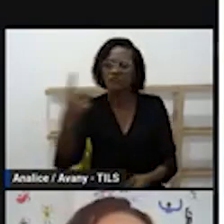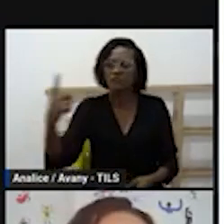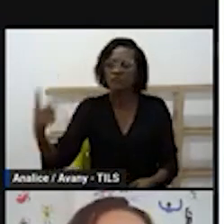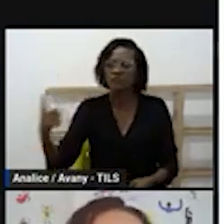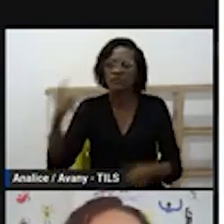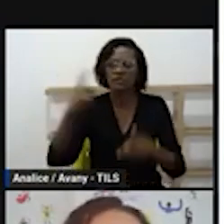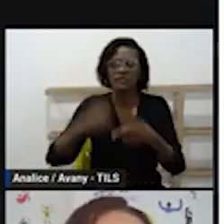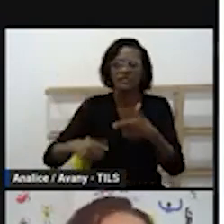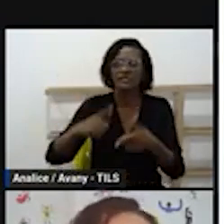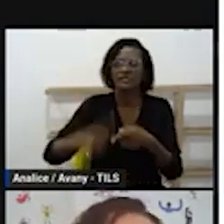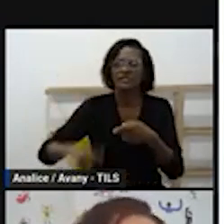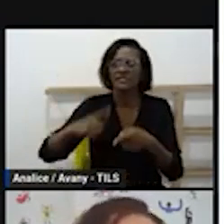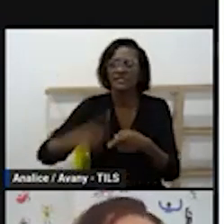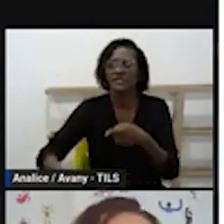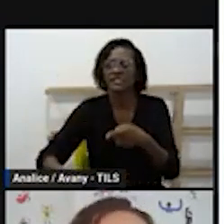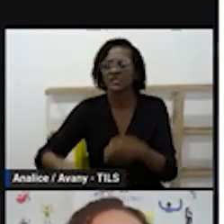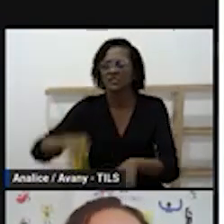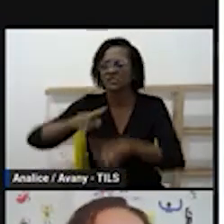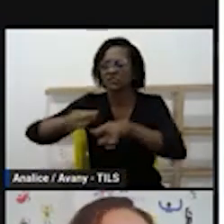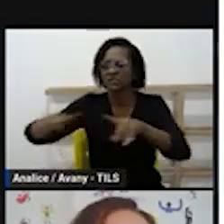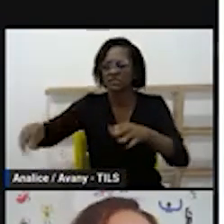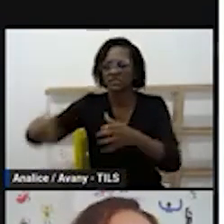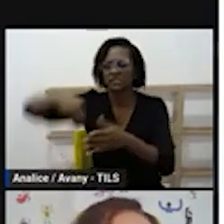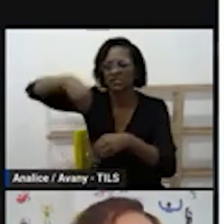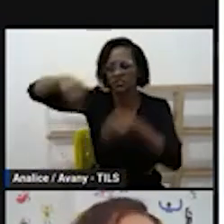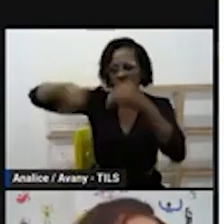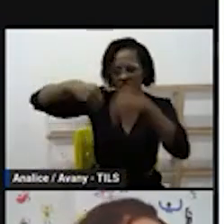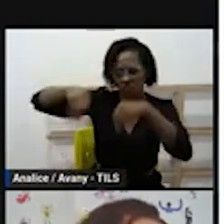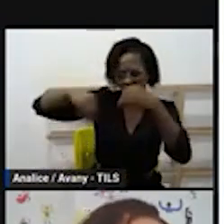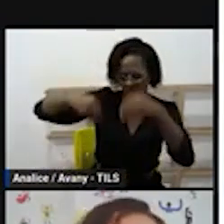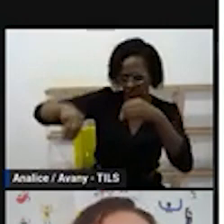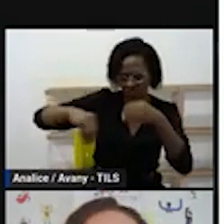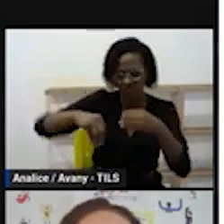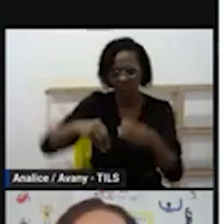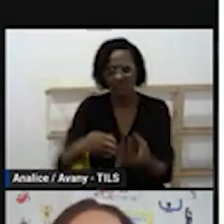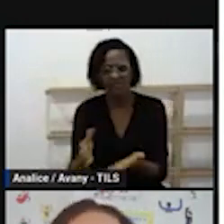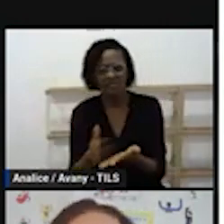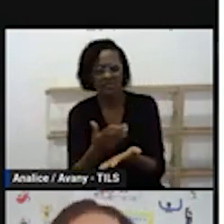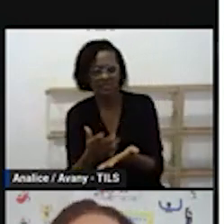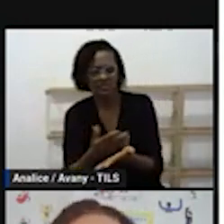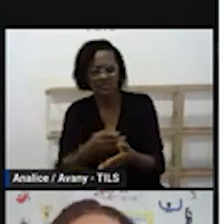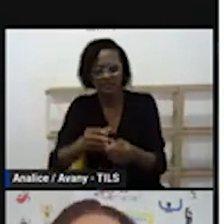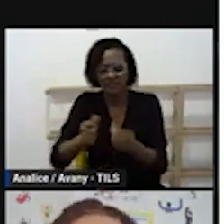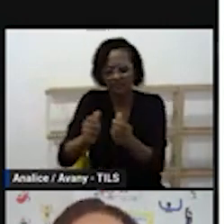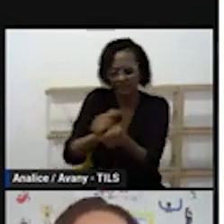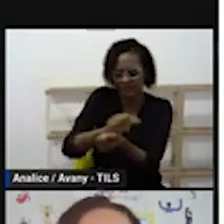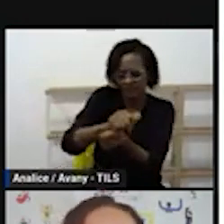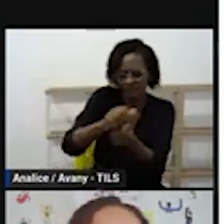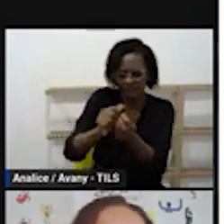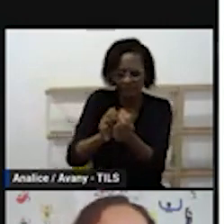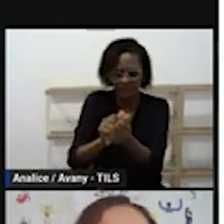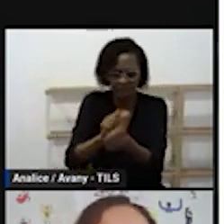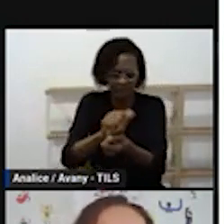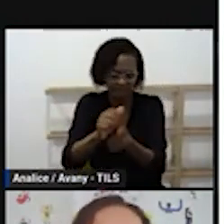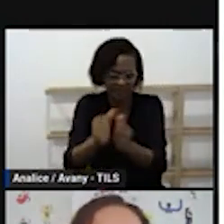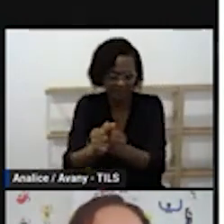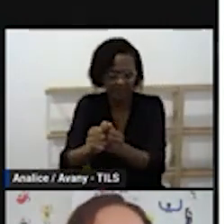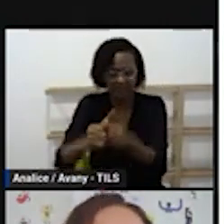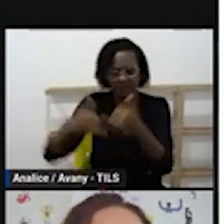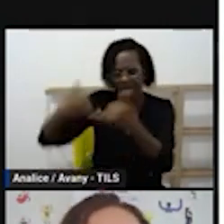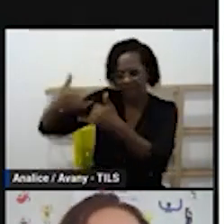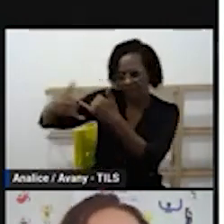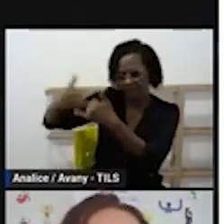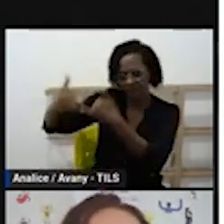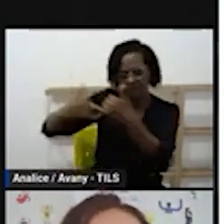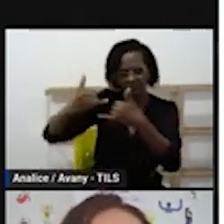diferente então a mesa eu colocava revista na outra mesa eu colocava massa de modelar na outra eu colocava brinquedos na outra eu brincava